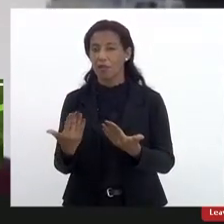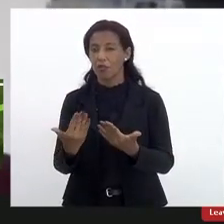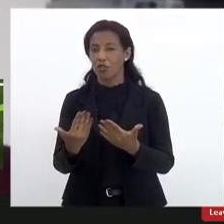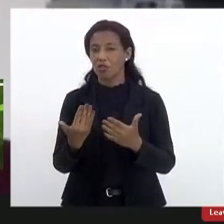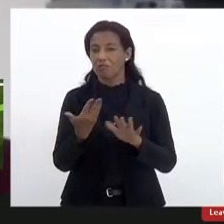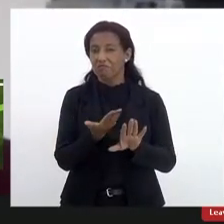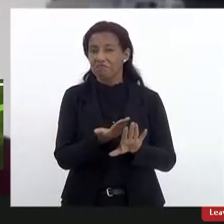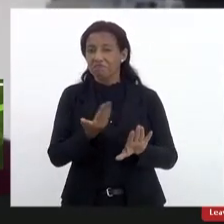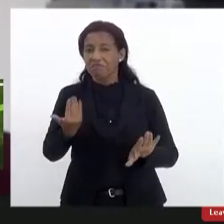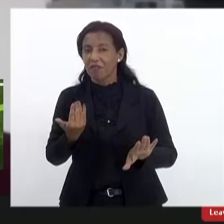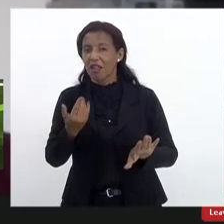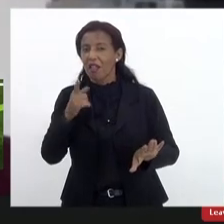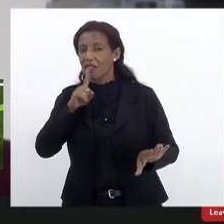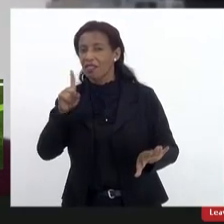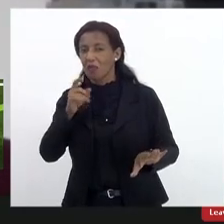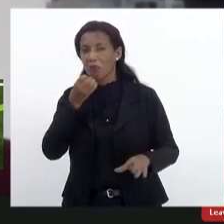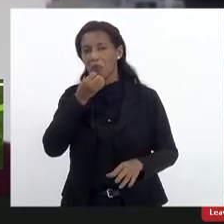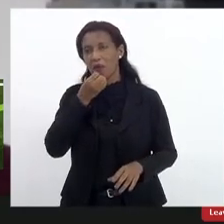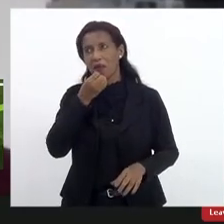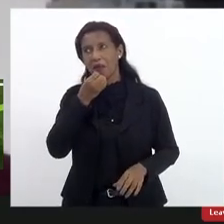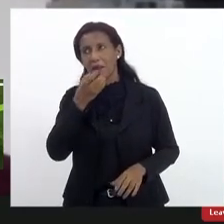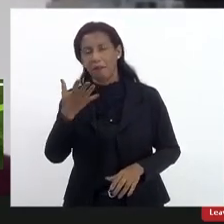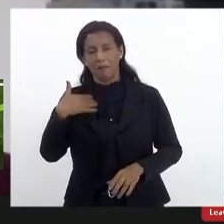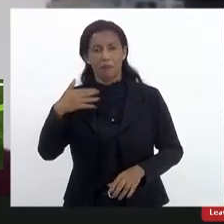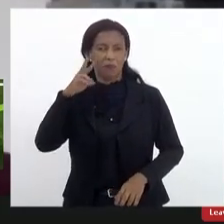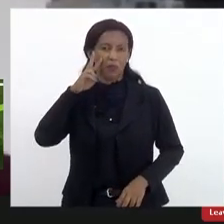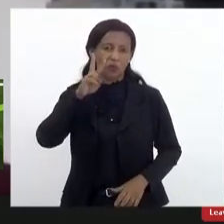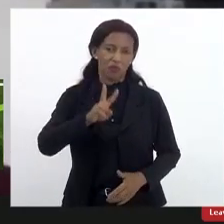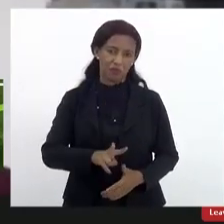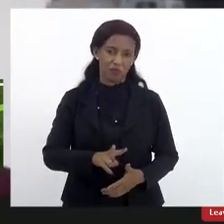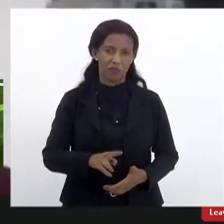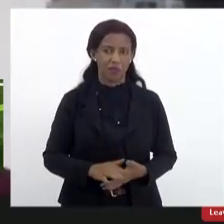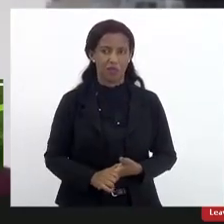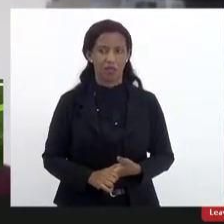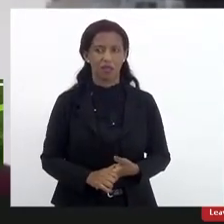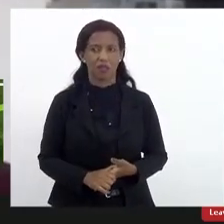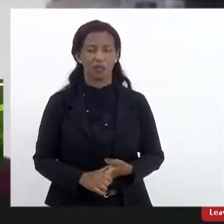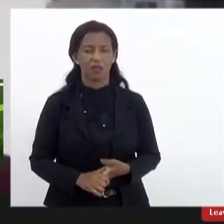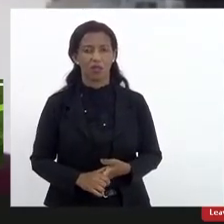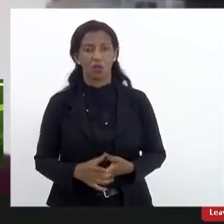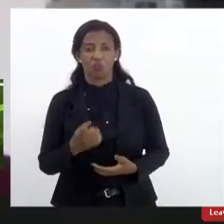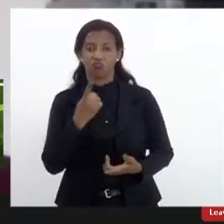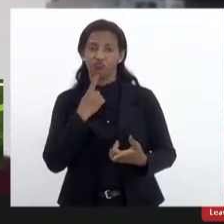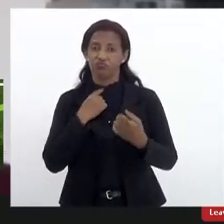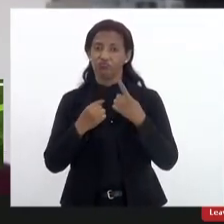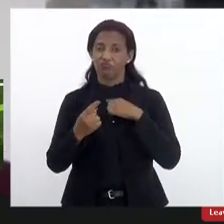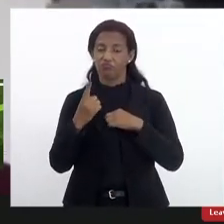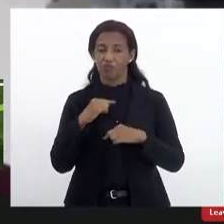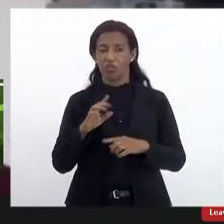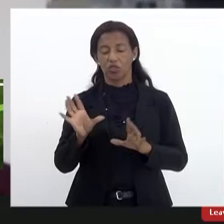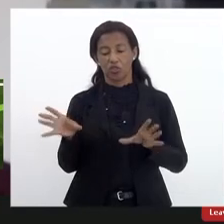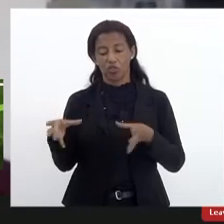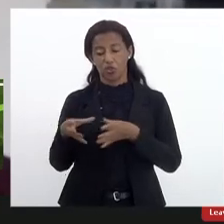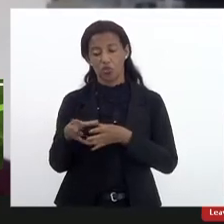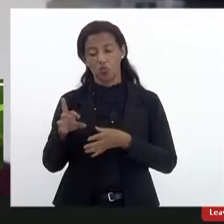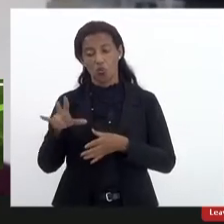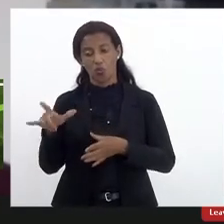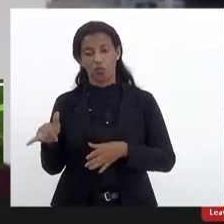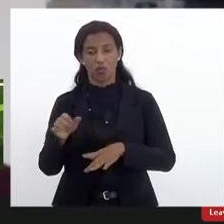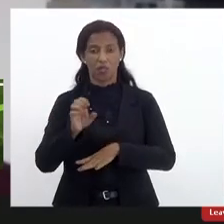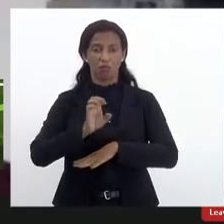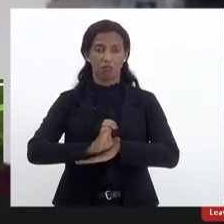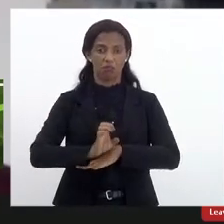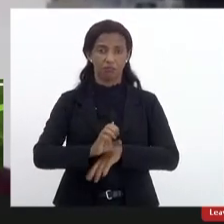proposta não seria a meu ver uma posição desejável de um conselho estadual de